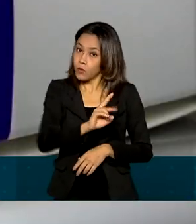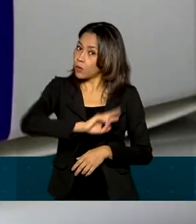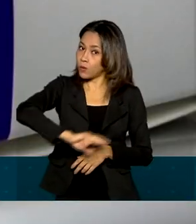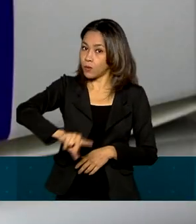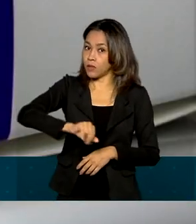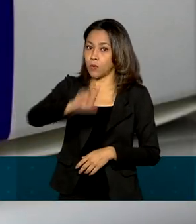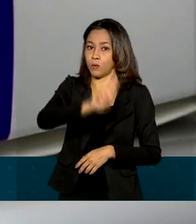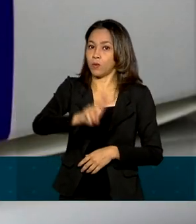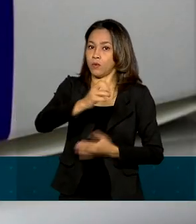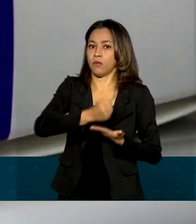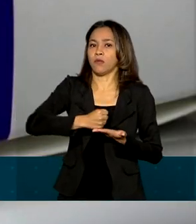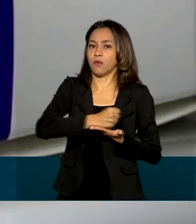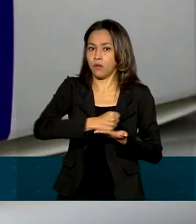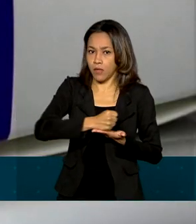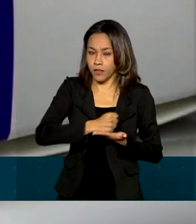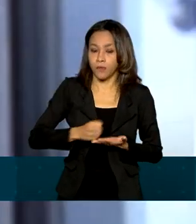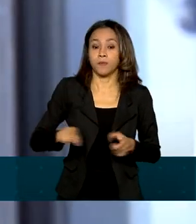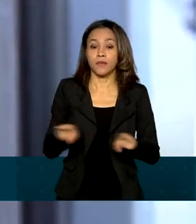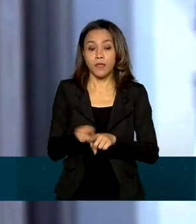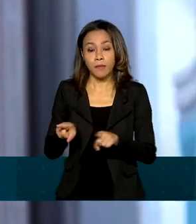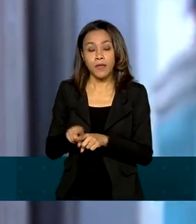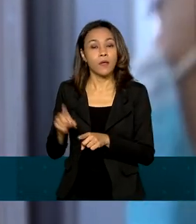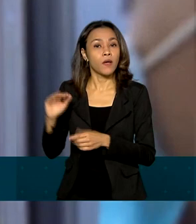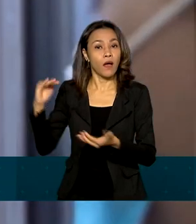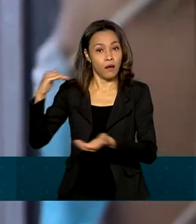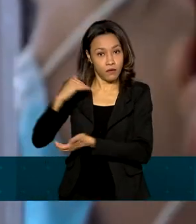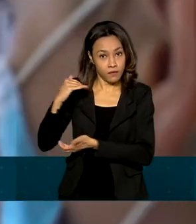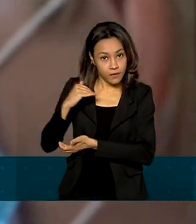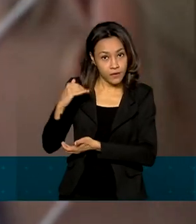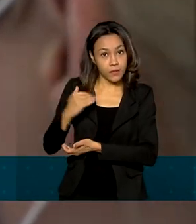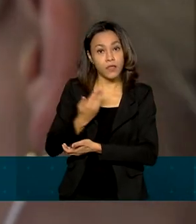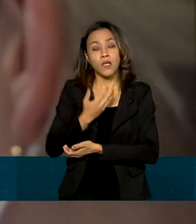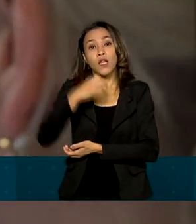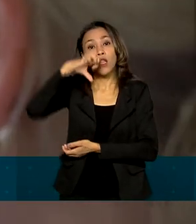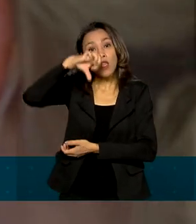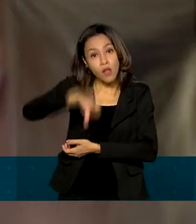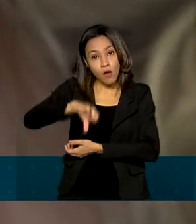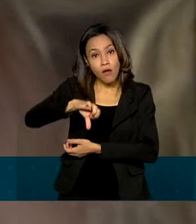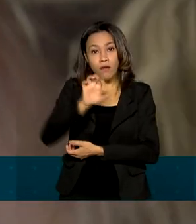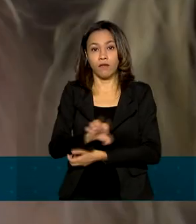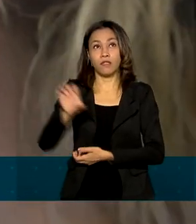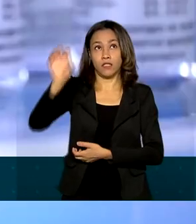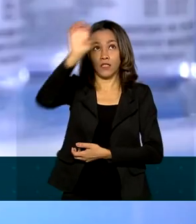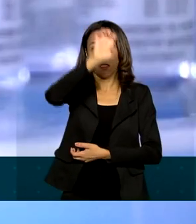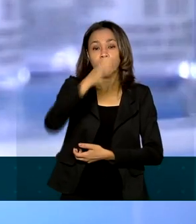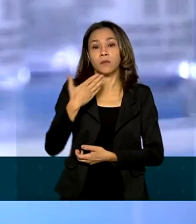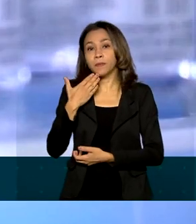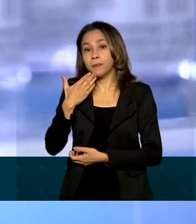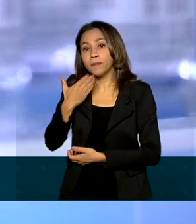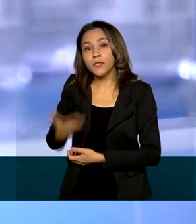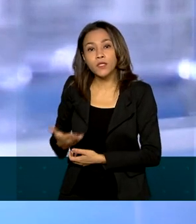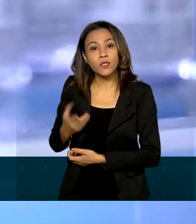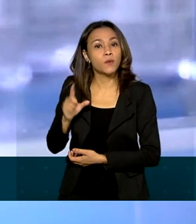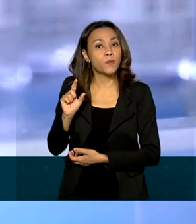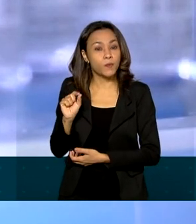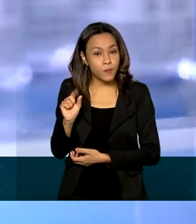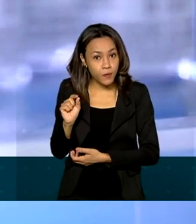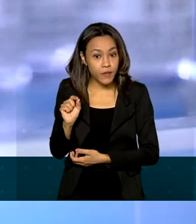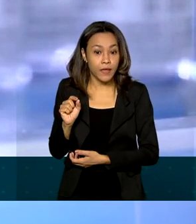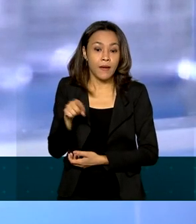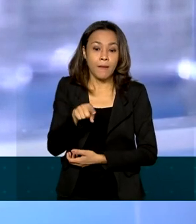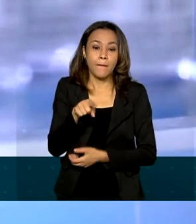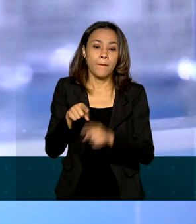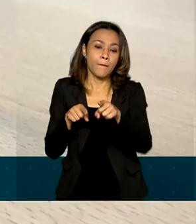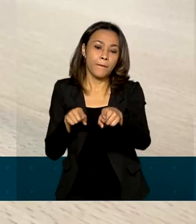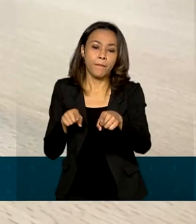Também, segundo a Agência de Vigilância Sanitária, nove estados pediram autorização excepcional para importar a vacina Sputnik